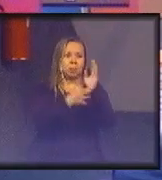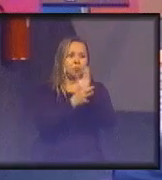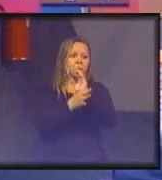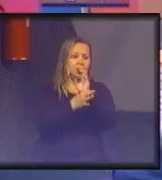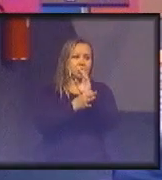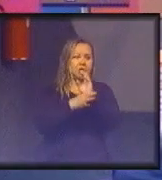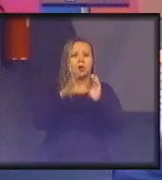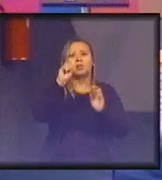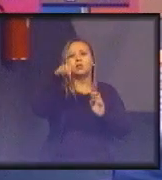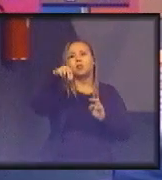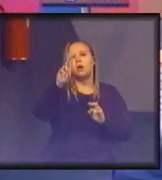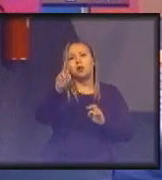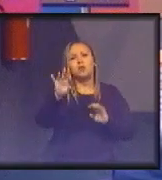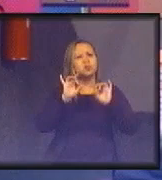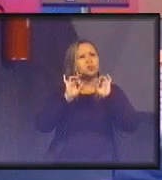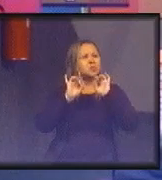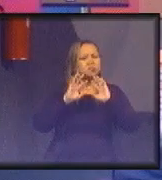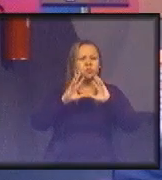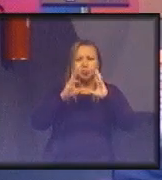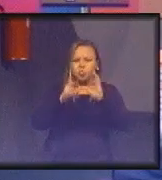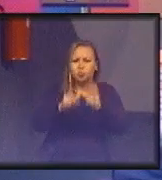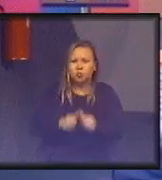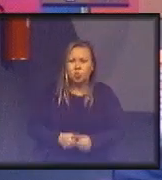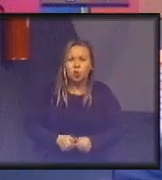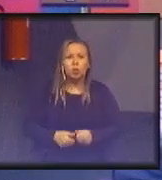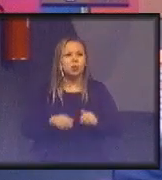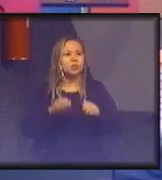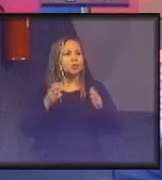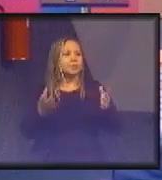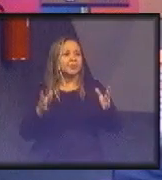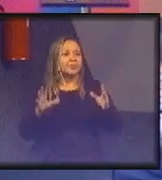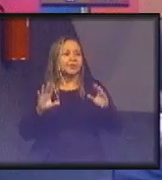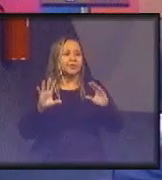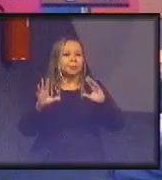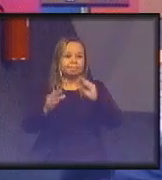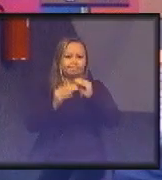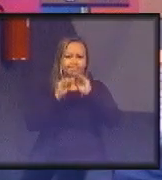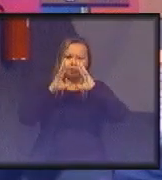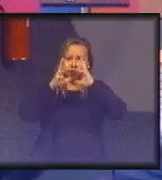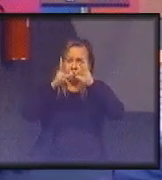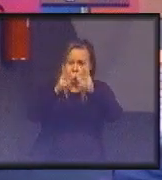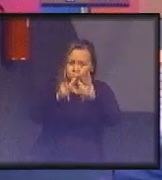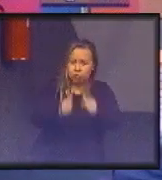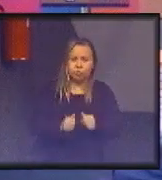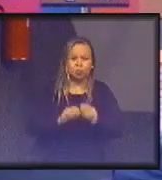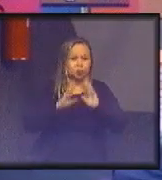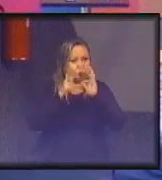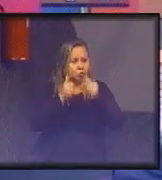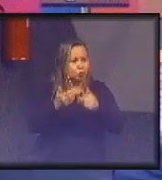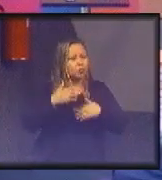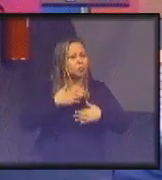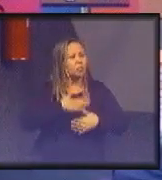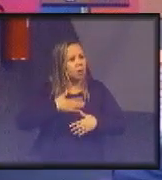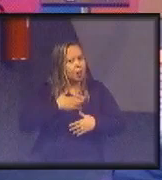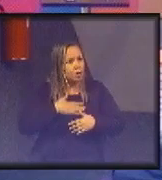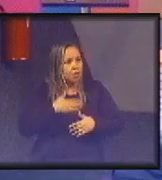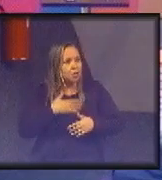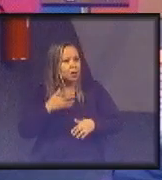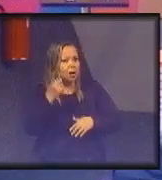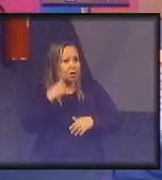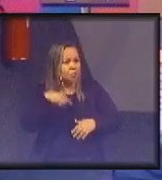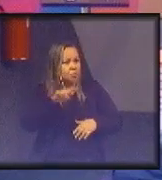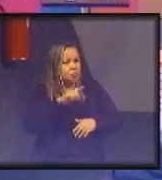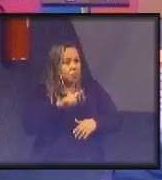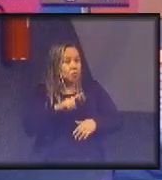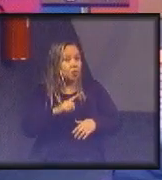negociação é toda consenso. Quando você busca o consenso, para você agradar a todos, você desagrada a todos